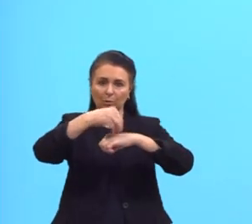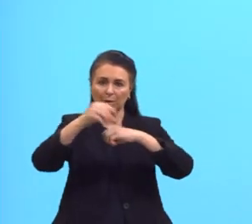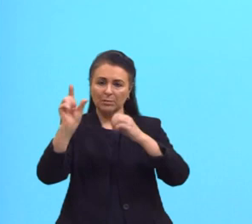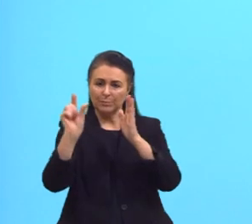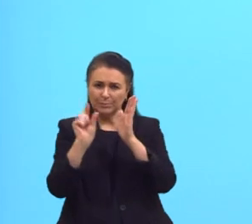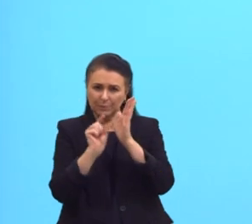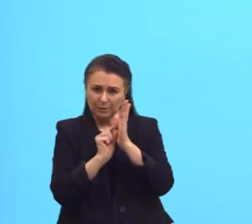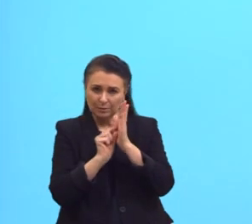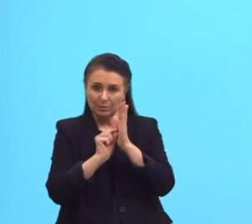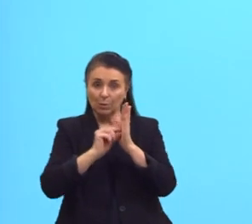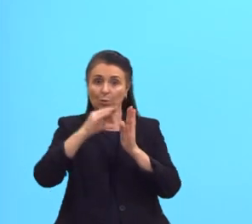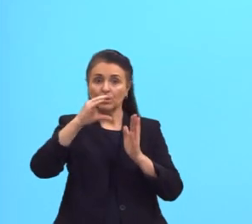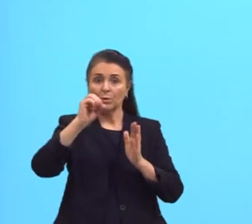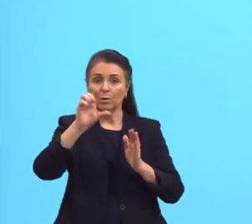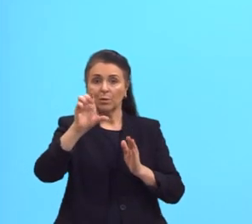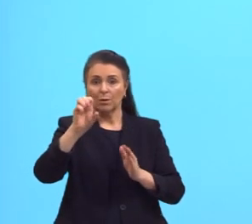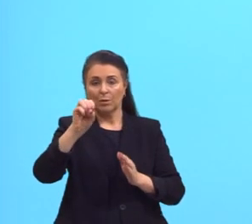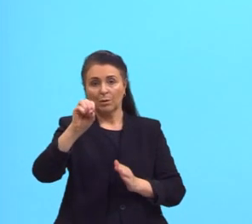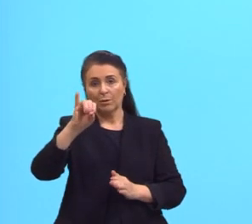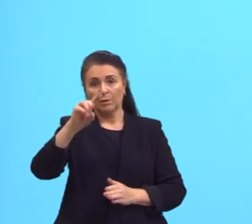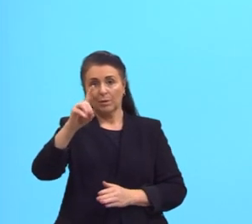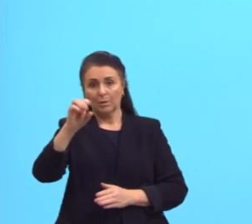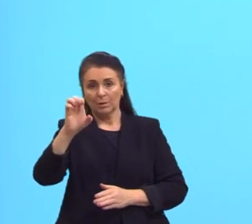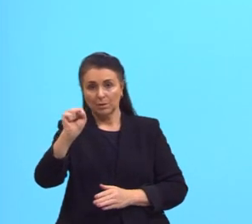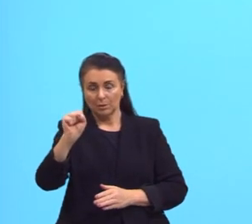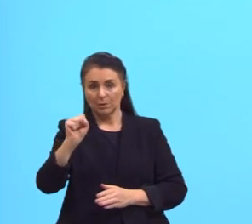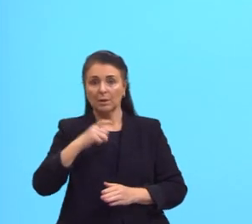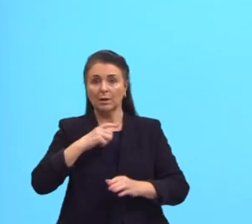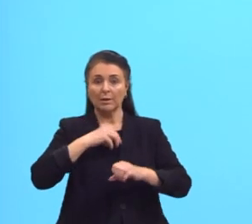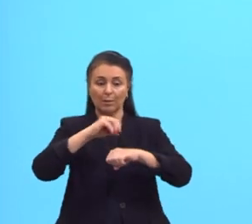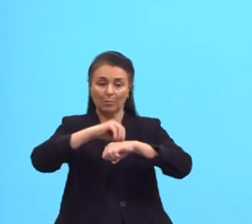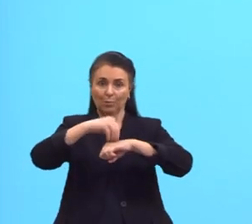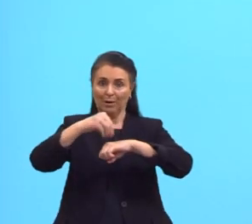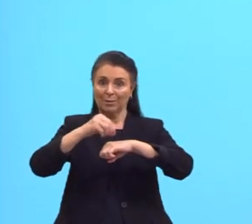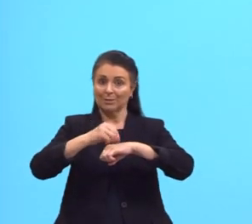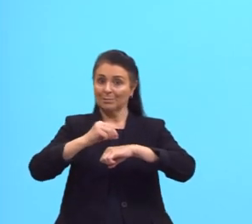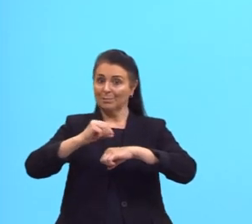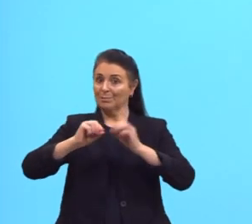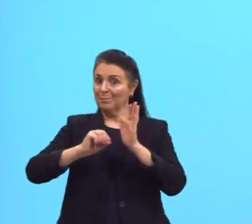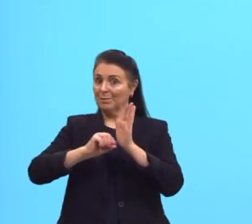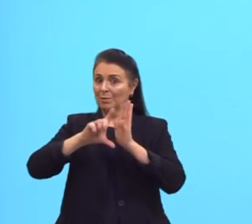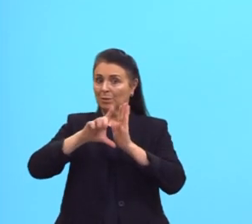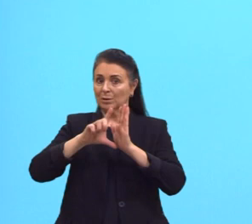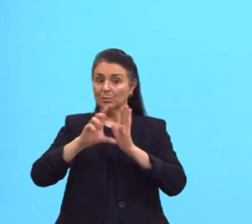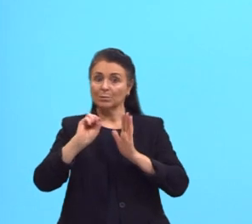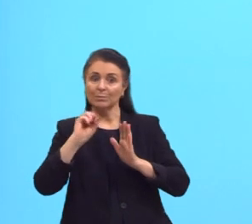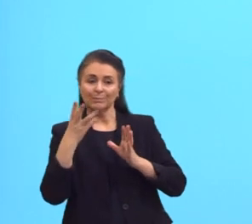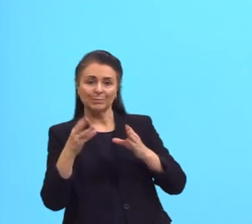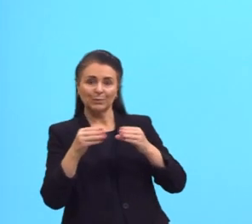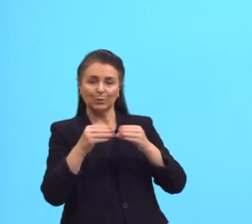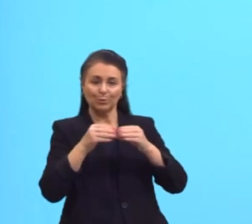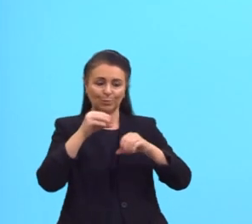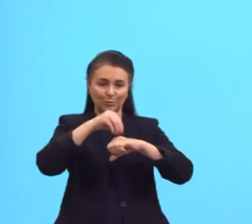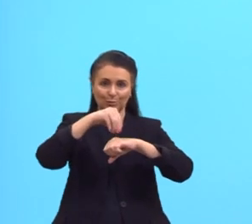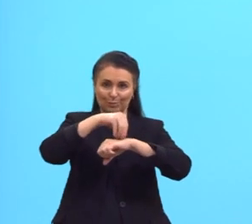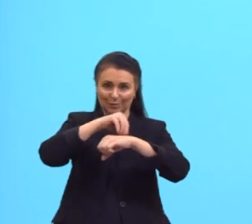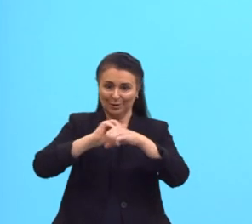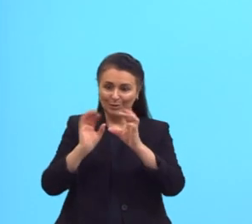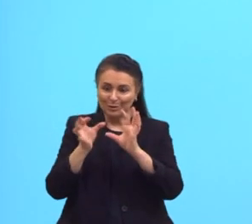Já os coloides são formados por moléculas maiores, moléculas grandes ou grupo de moléculas ou íons.